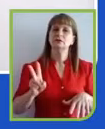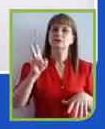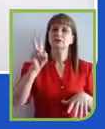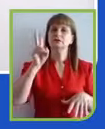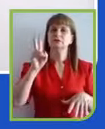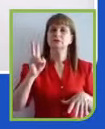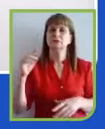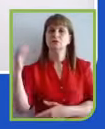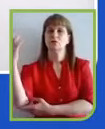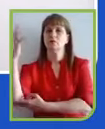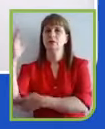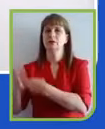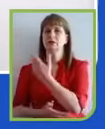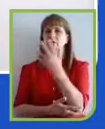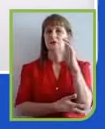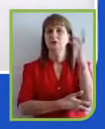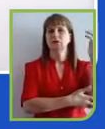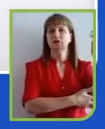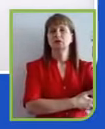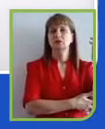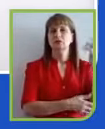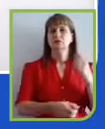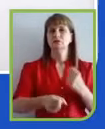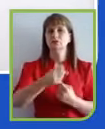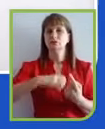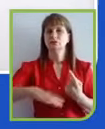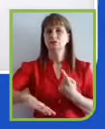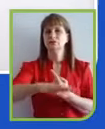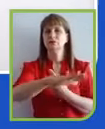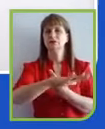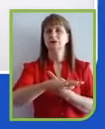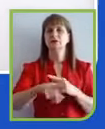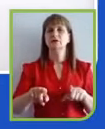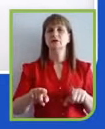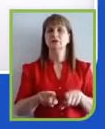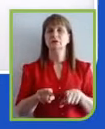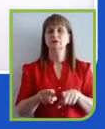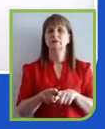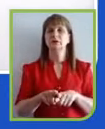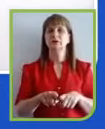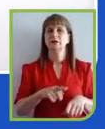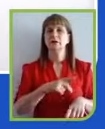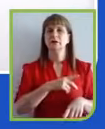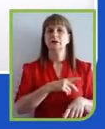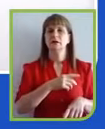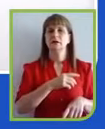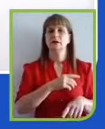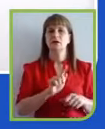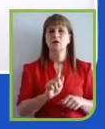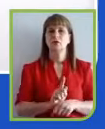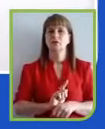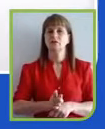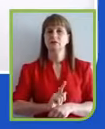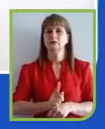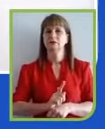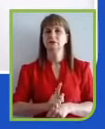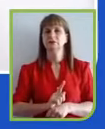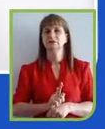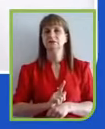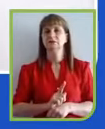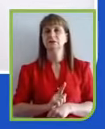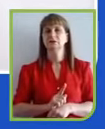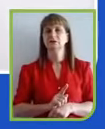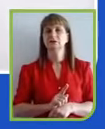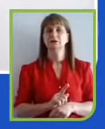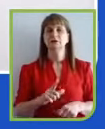do social e governança. O que eu gostaria de trazer é que isso daí, para mim, tem uma tradução para o